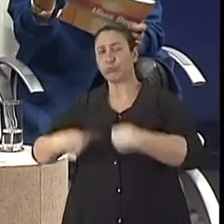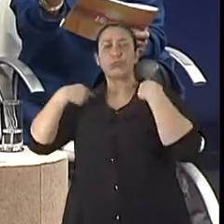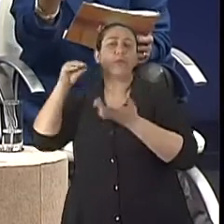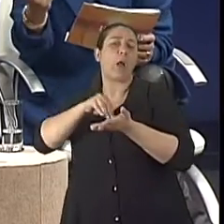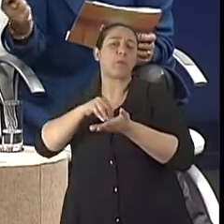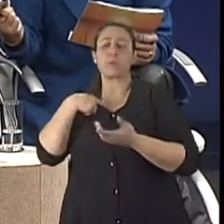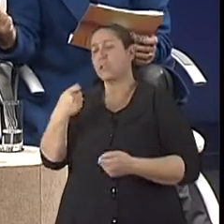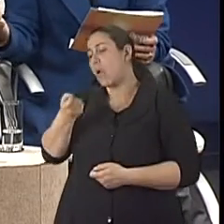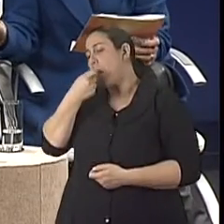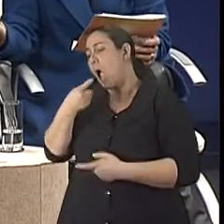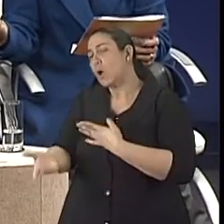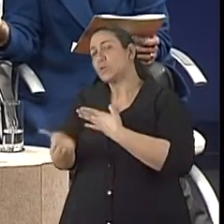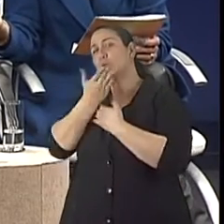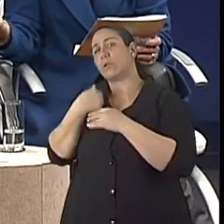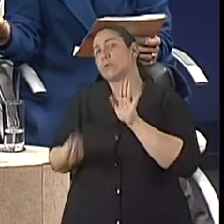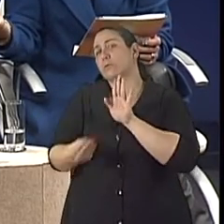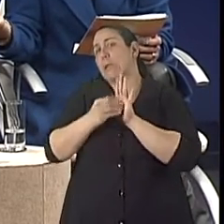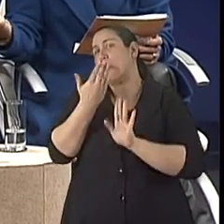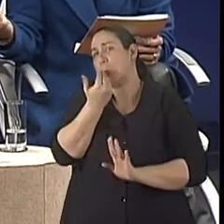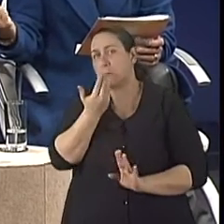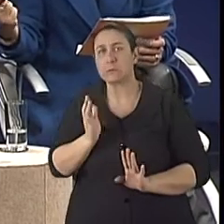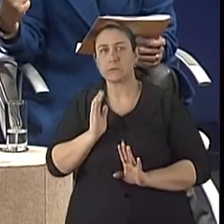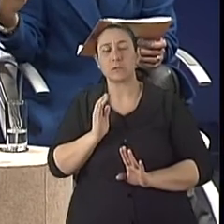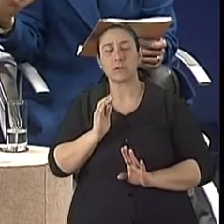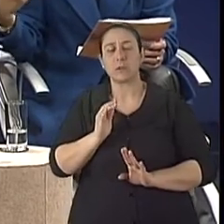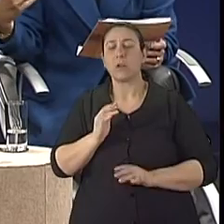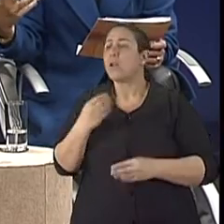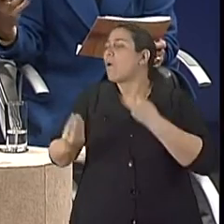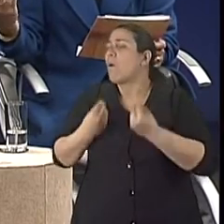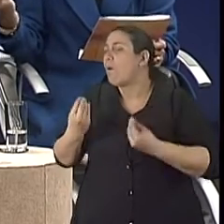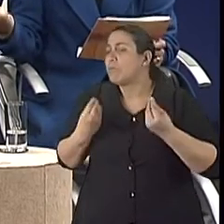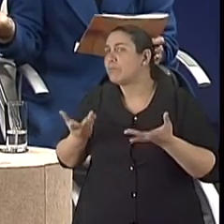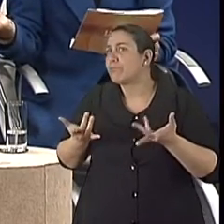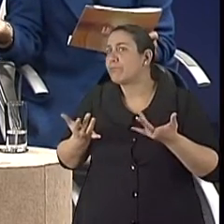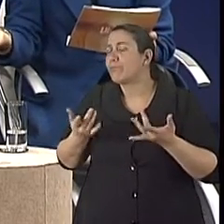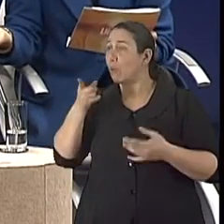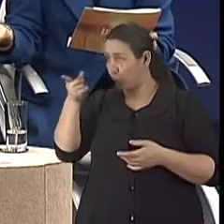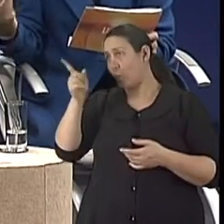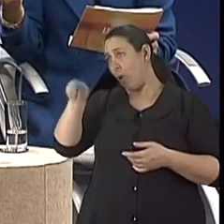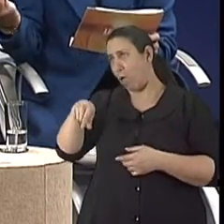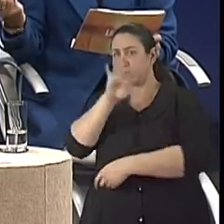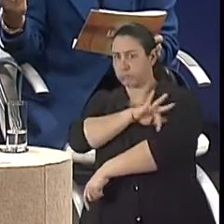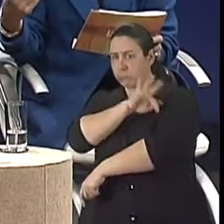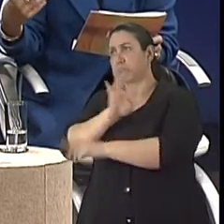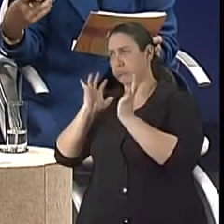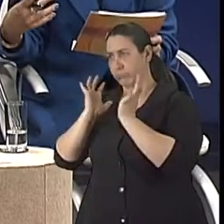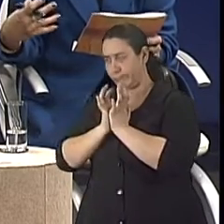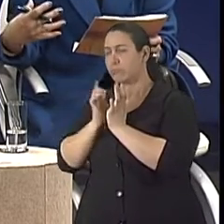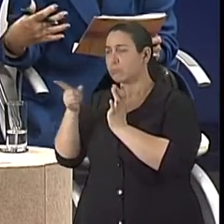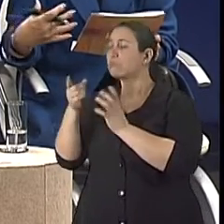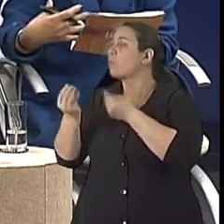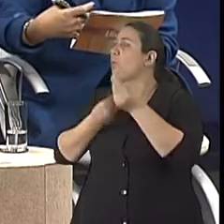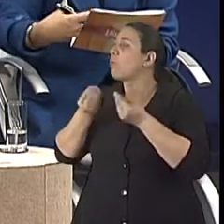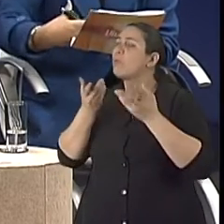disse mais um, ela disse muitos. É a pura verdade, né? É verdade. E como é que tu, como farmacêutica, Maria Cristina, como é que